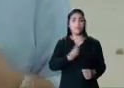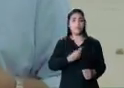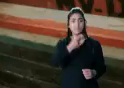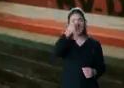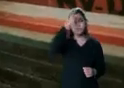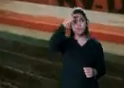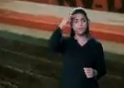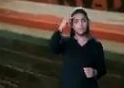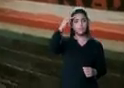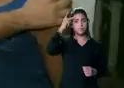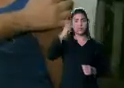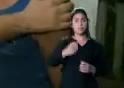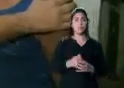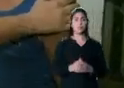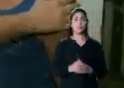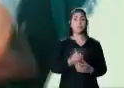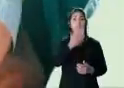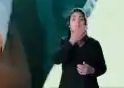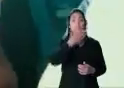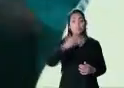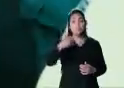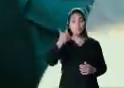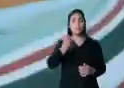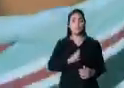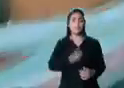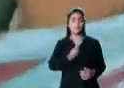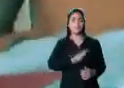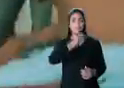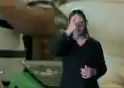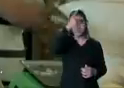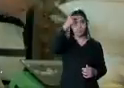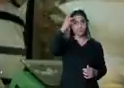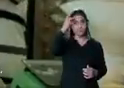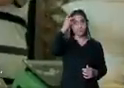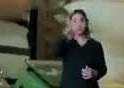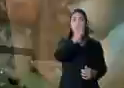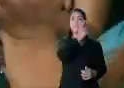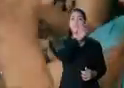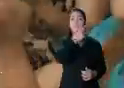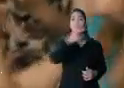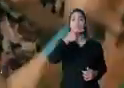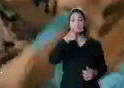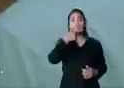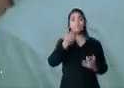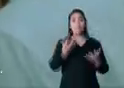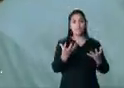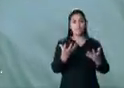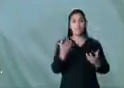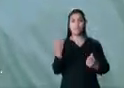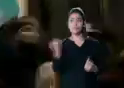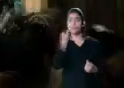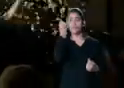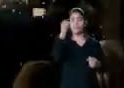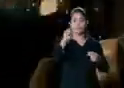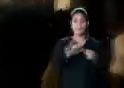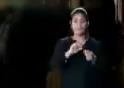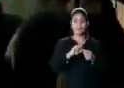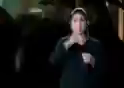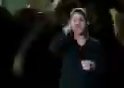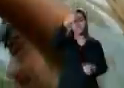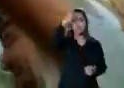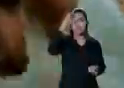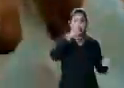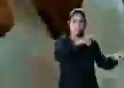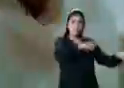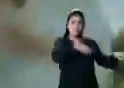pessoas. Melhorar a vida das pessoas. Essa é a razão do trabalho do Gladson. Para as pessoas do